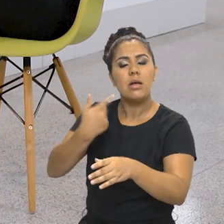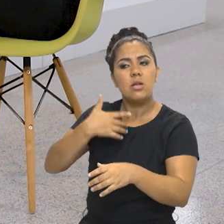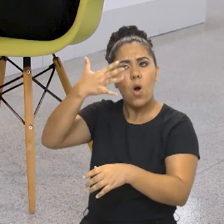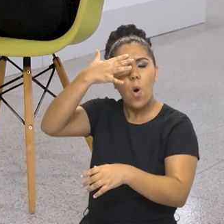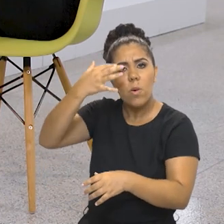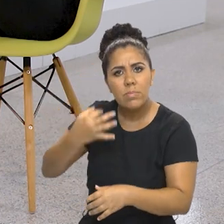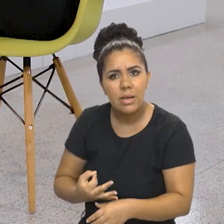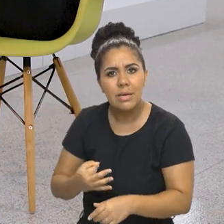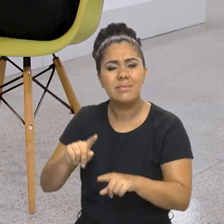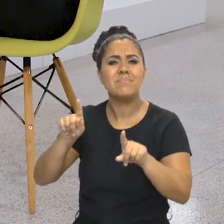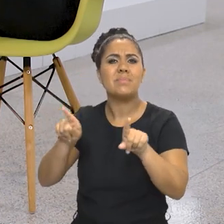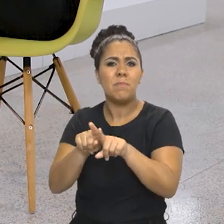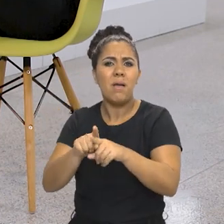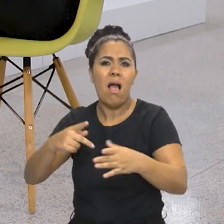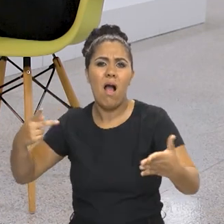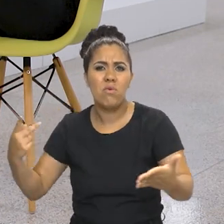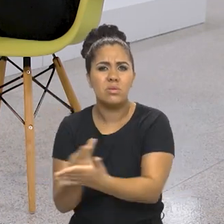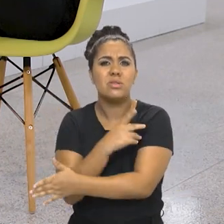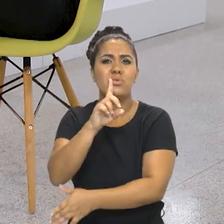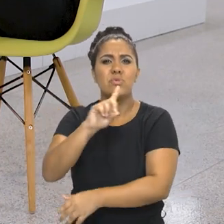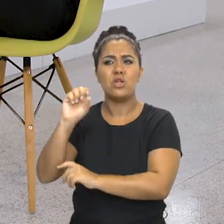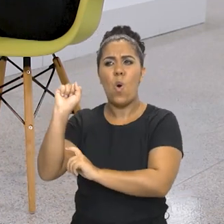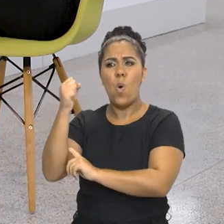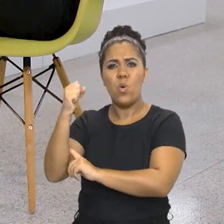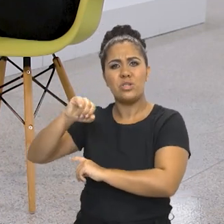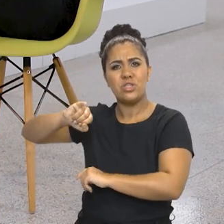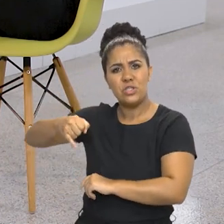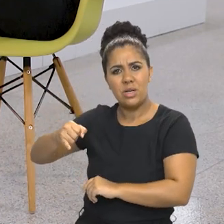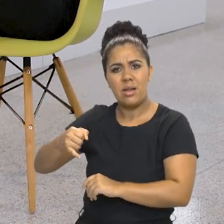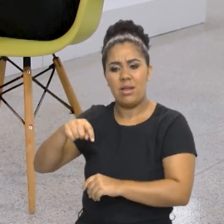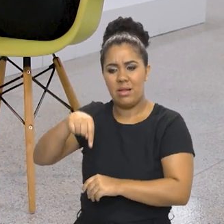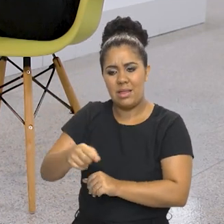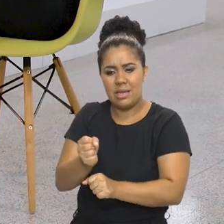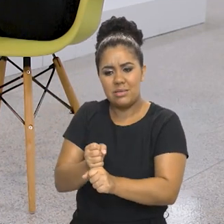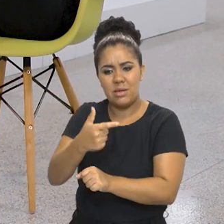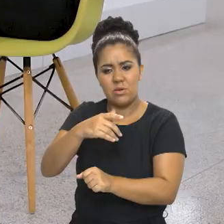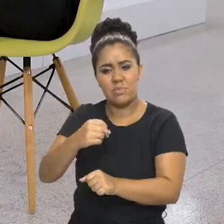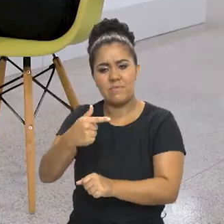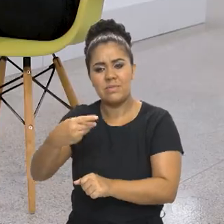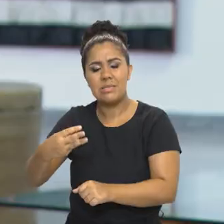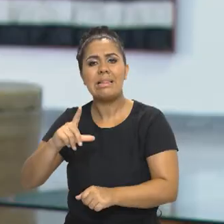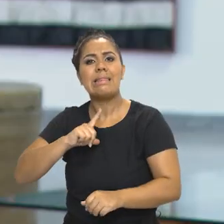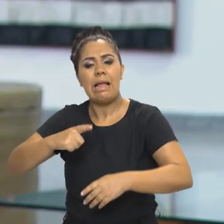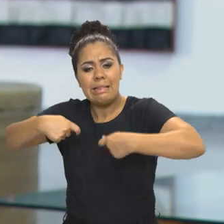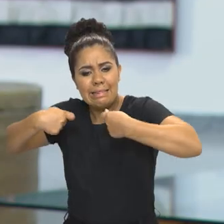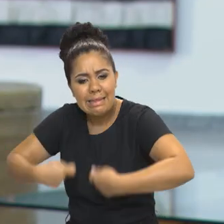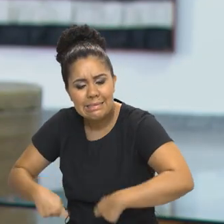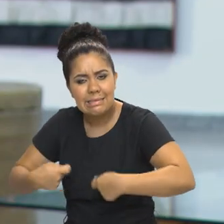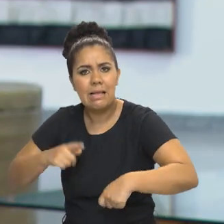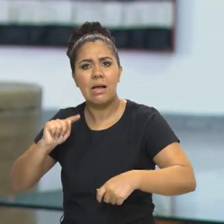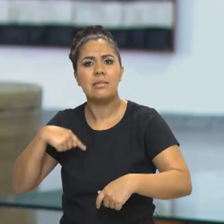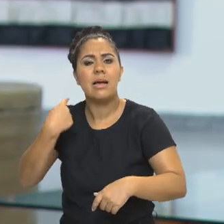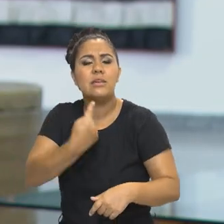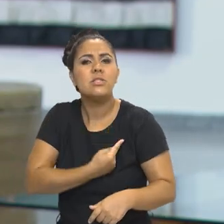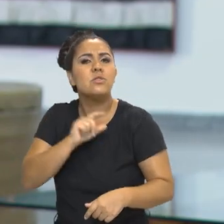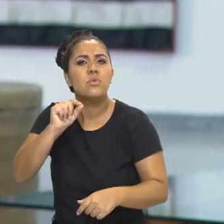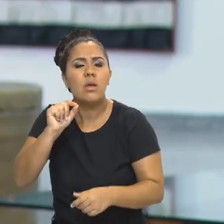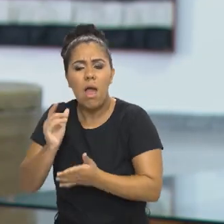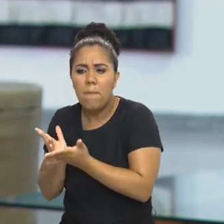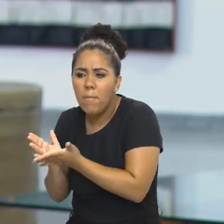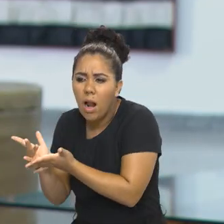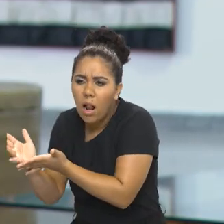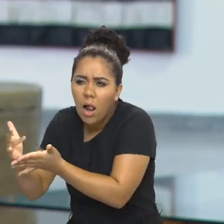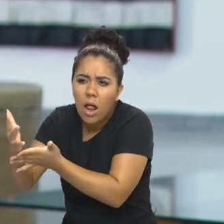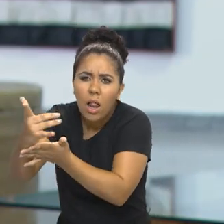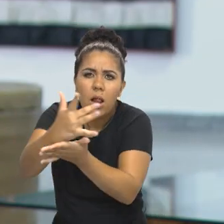entendimento, depois do que aconteceu no dia 8 de janeiro de 2023, da necessidade de a gente também trabalhar a memória